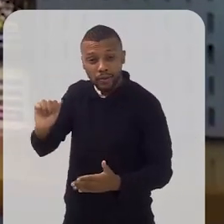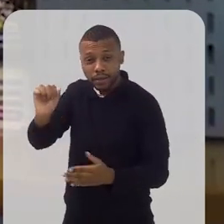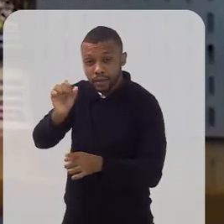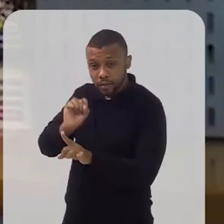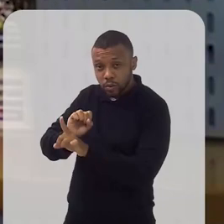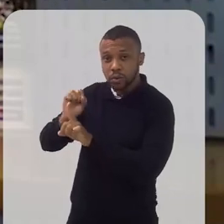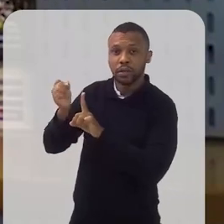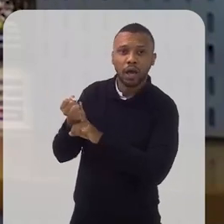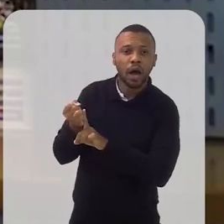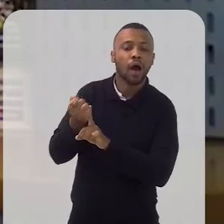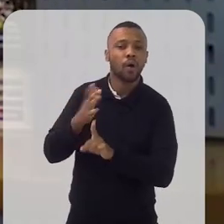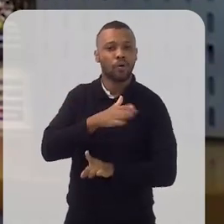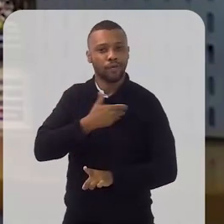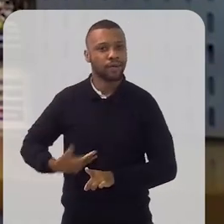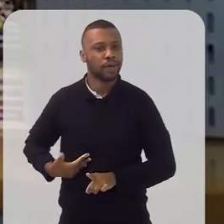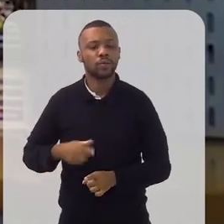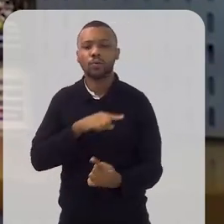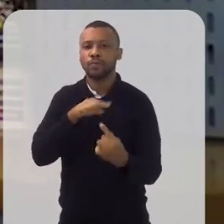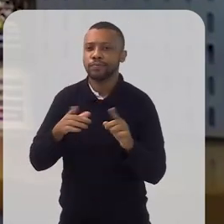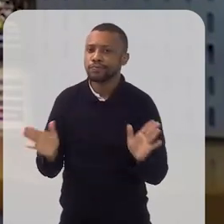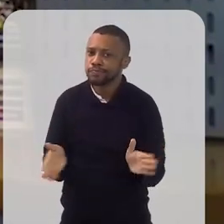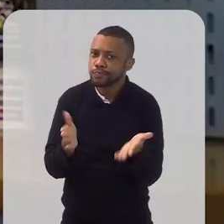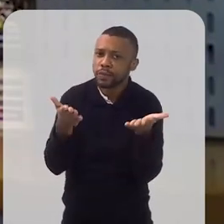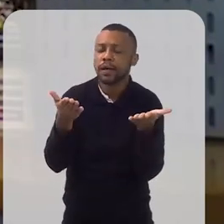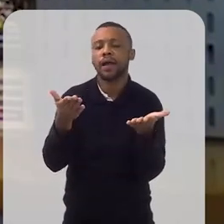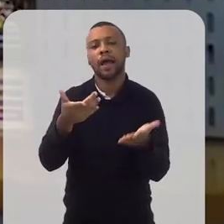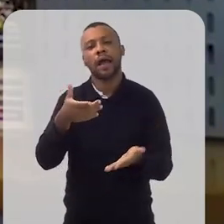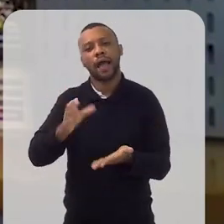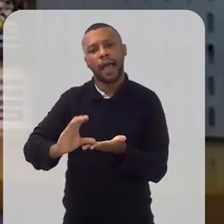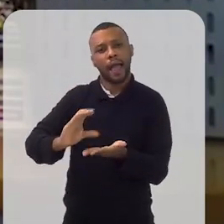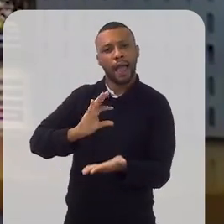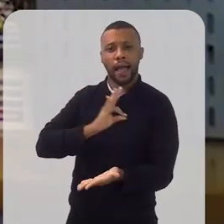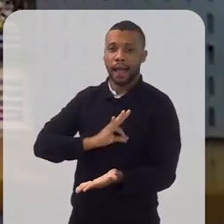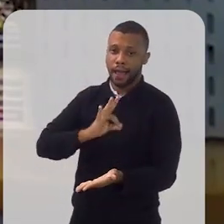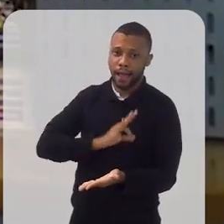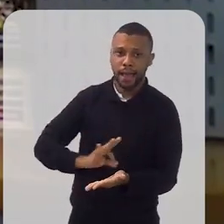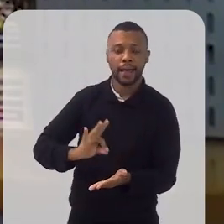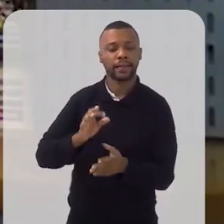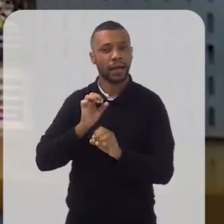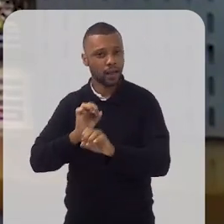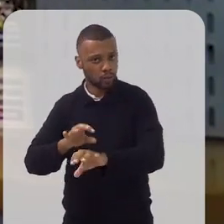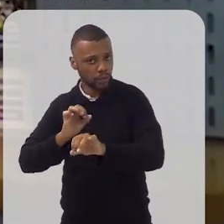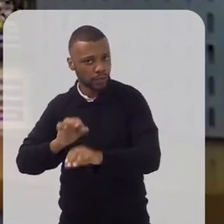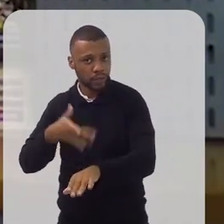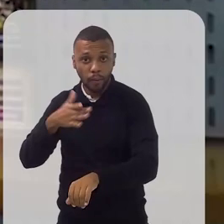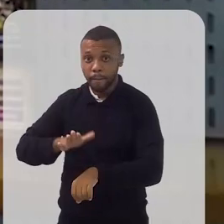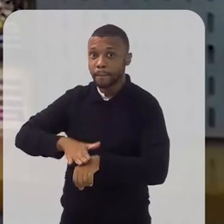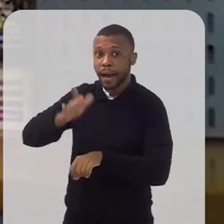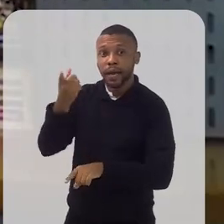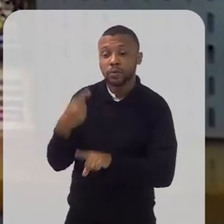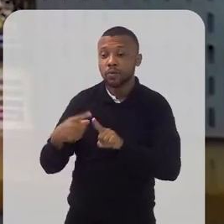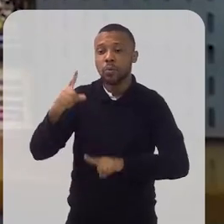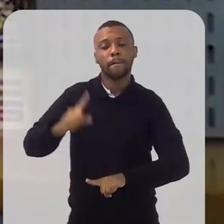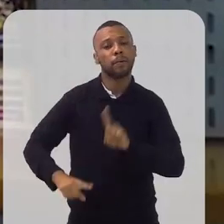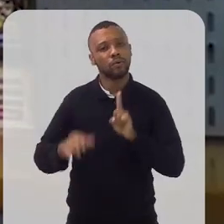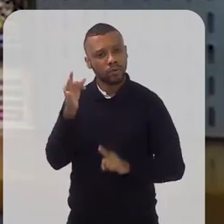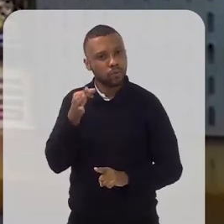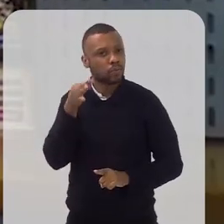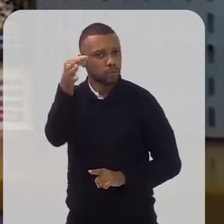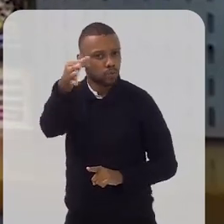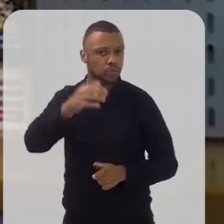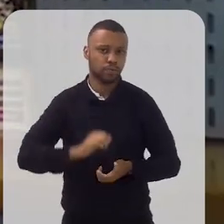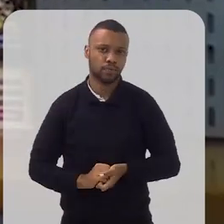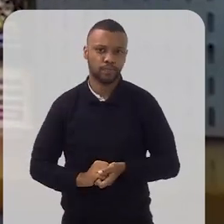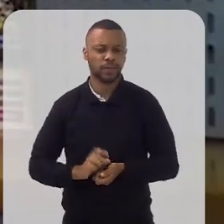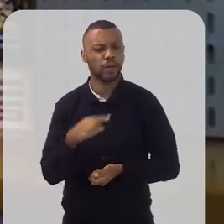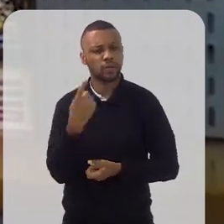e governos, no sentido de promover melhor renda, mais saúde, mais educação e mais confiança no futuro. Isso é a prosperidade para a